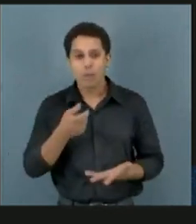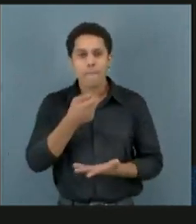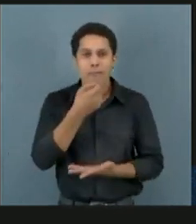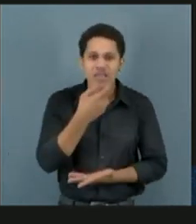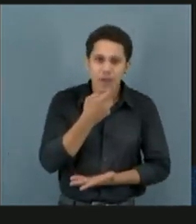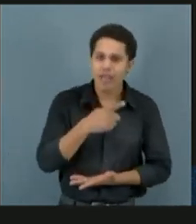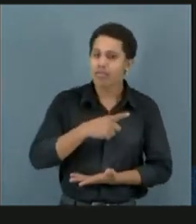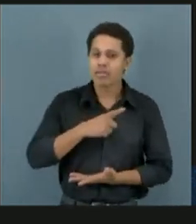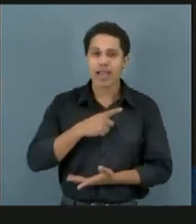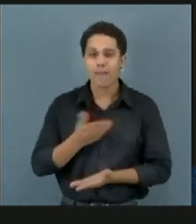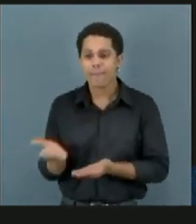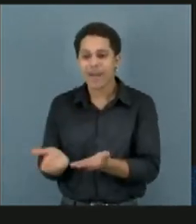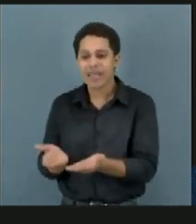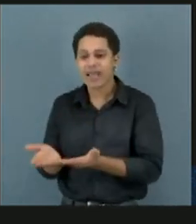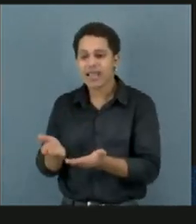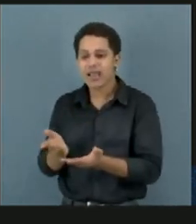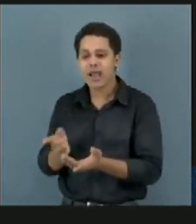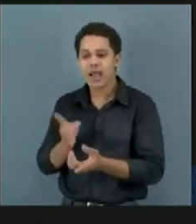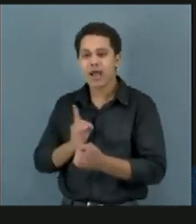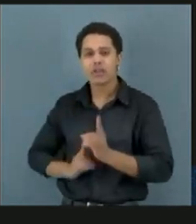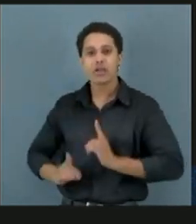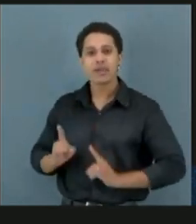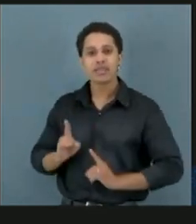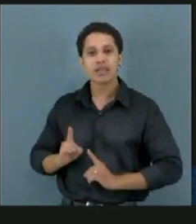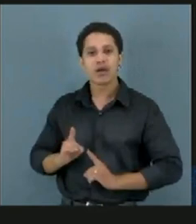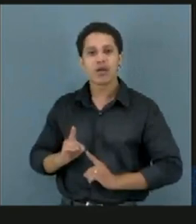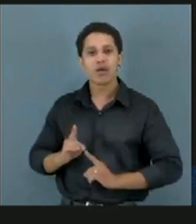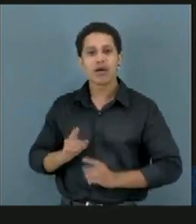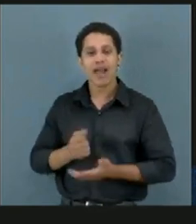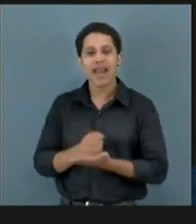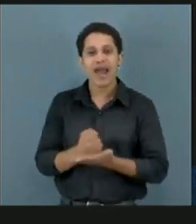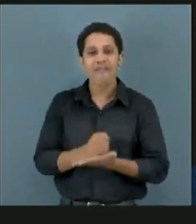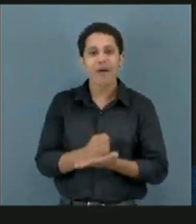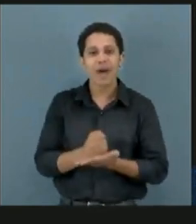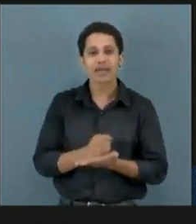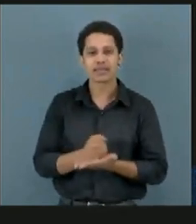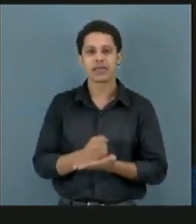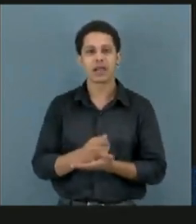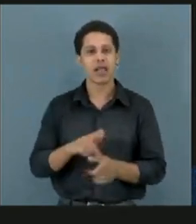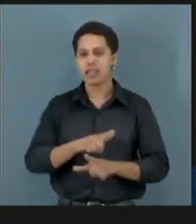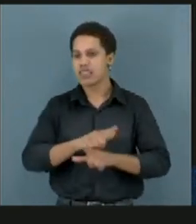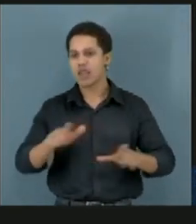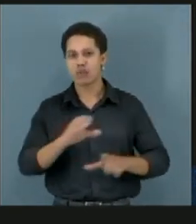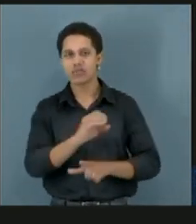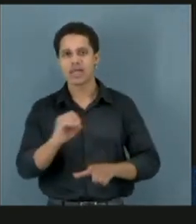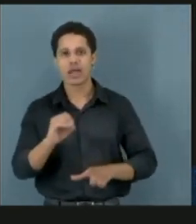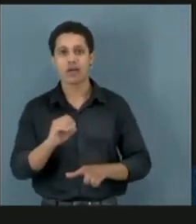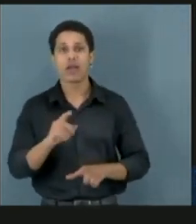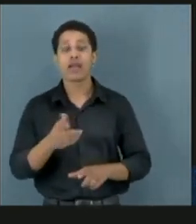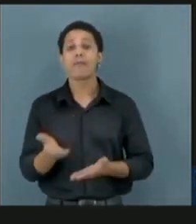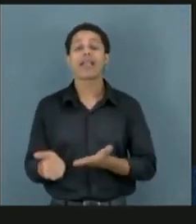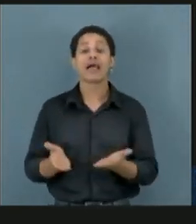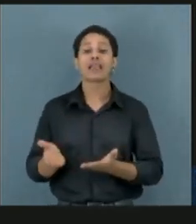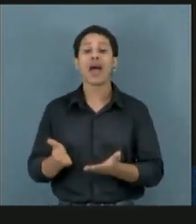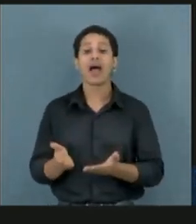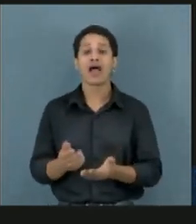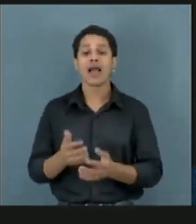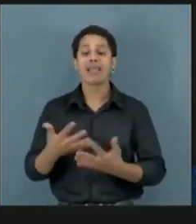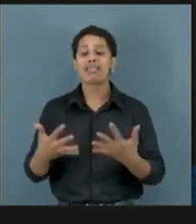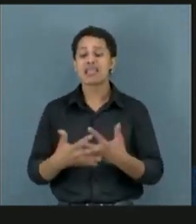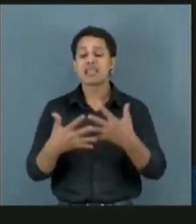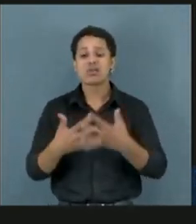tratar a depressão na farmácia popular? Nenhum. Zero. E para tratar transtorno de ansiedade? Nenhum.